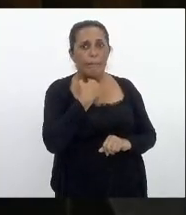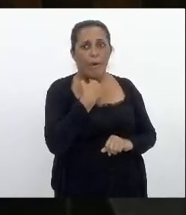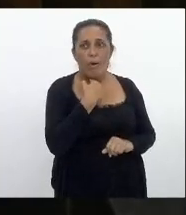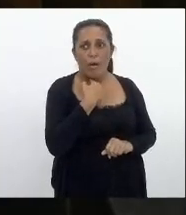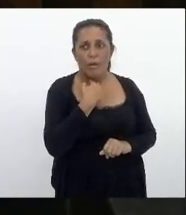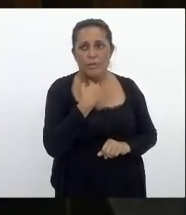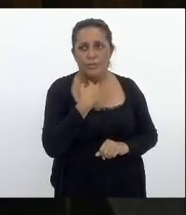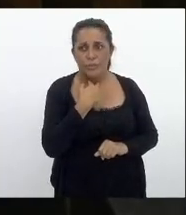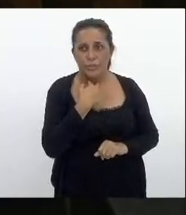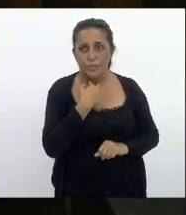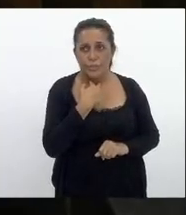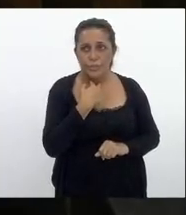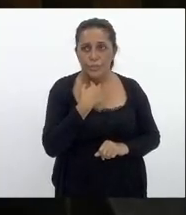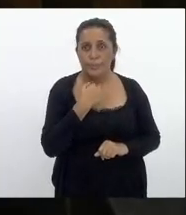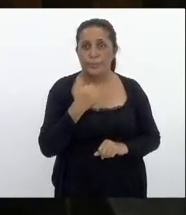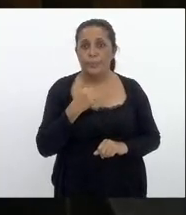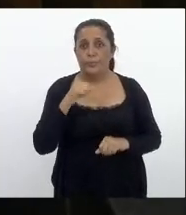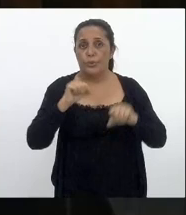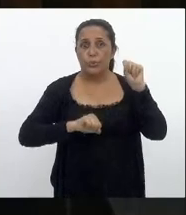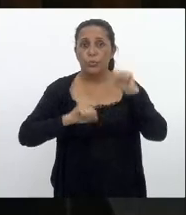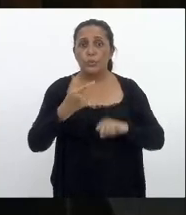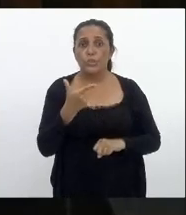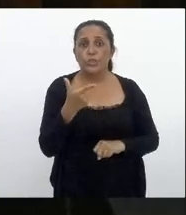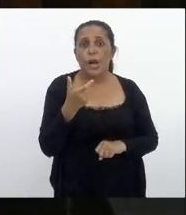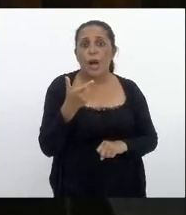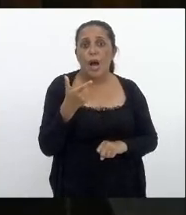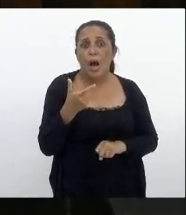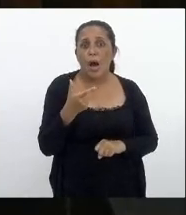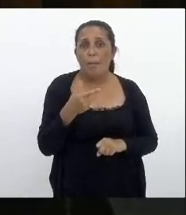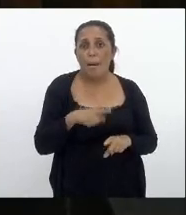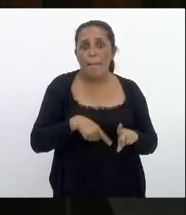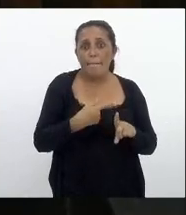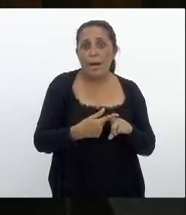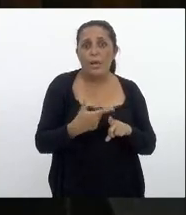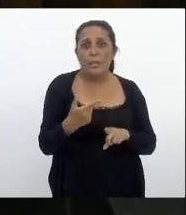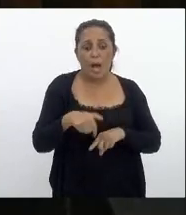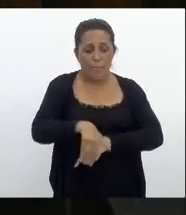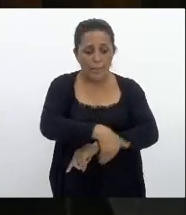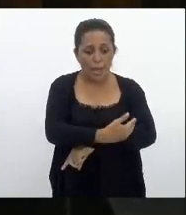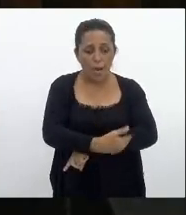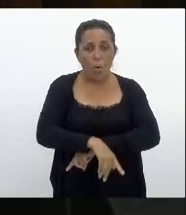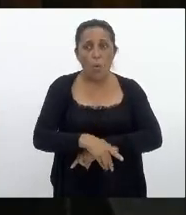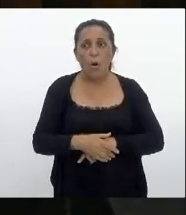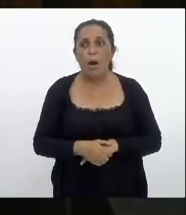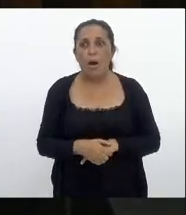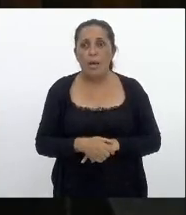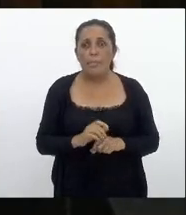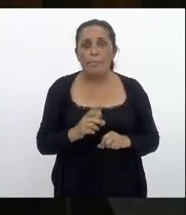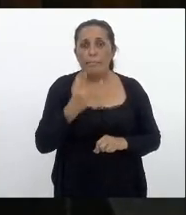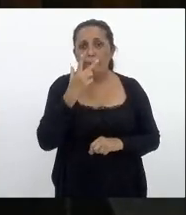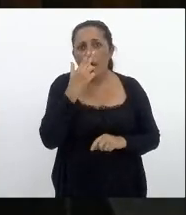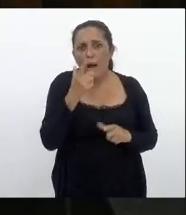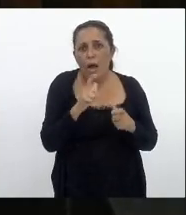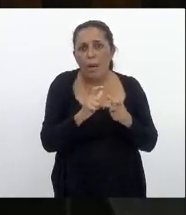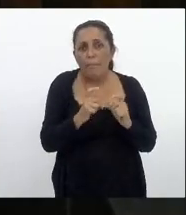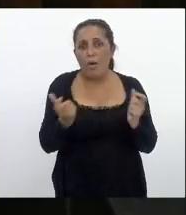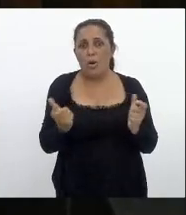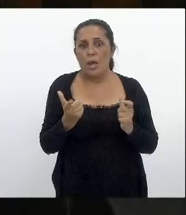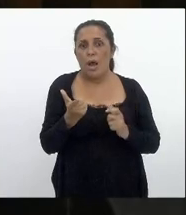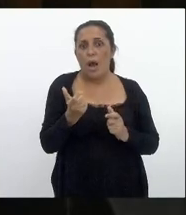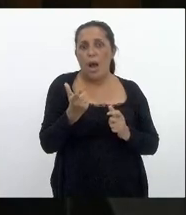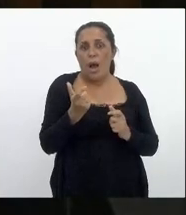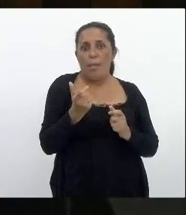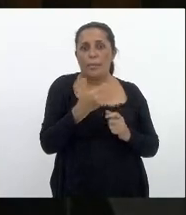indústria de armas porque senão vai ter mais armas na rua como se a maioria das armas que